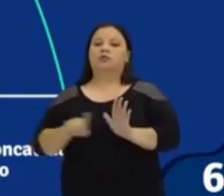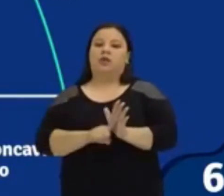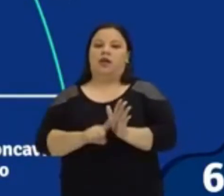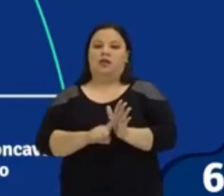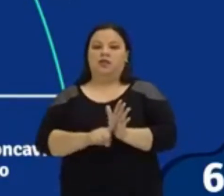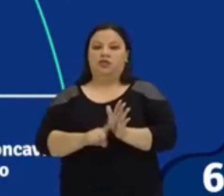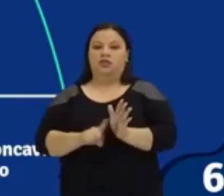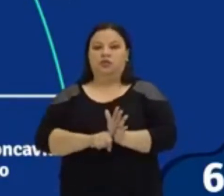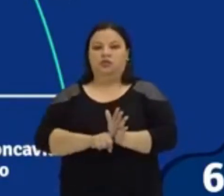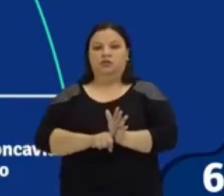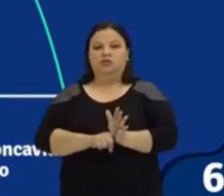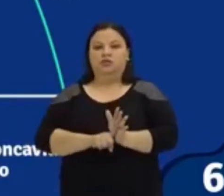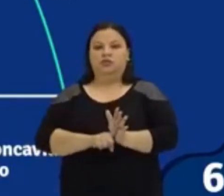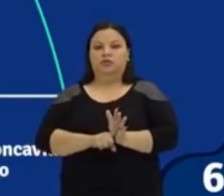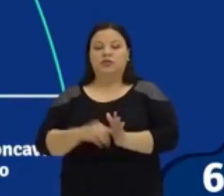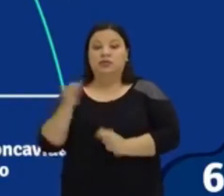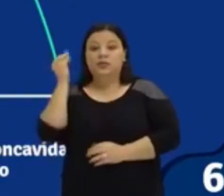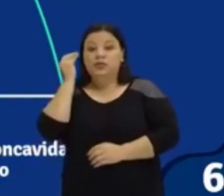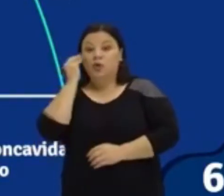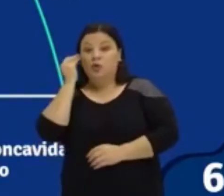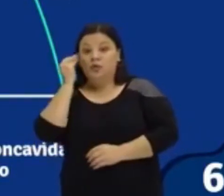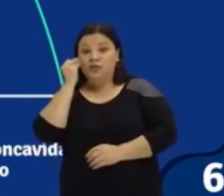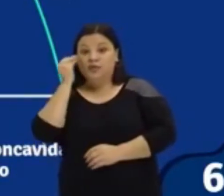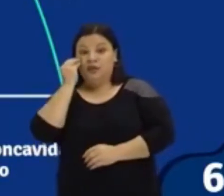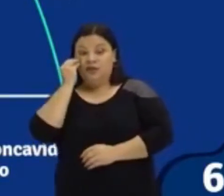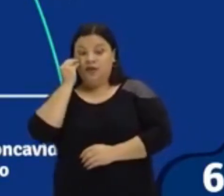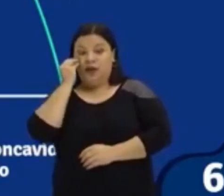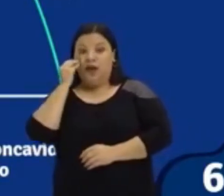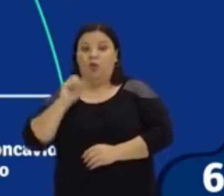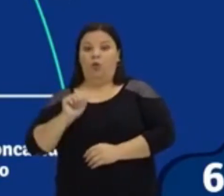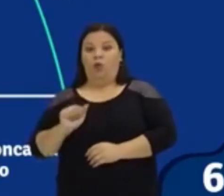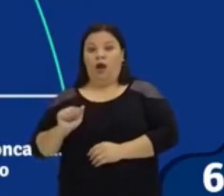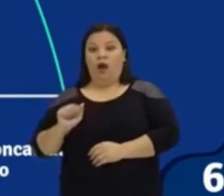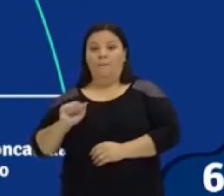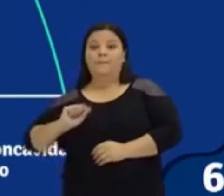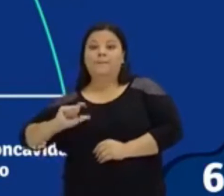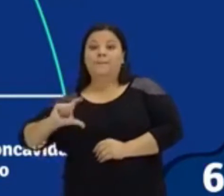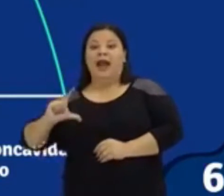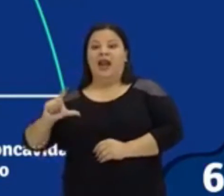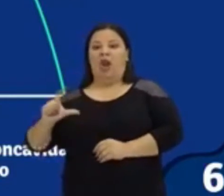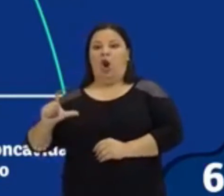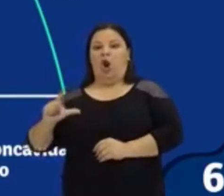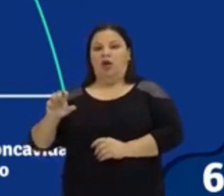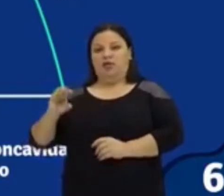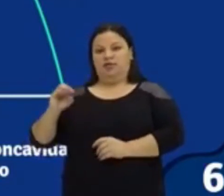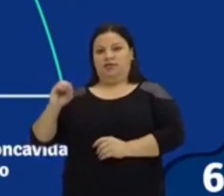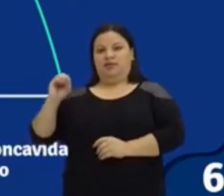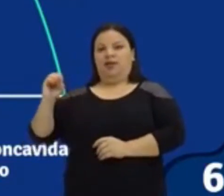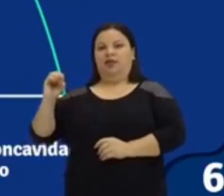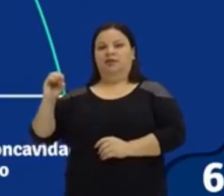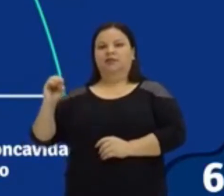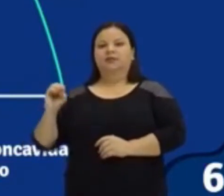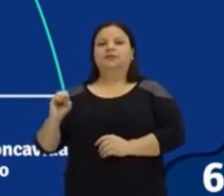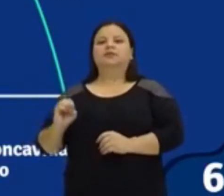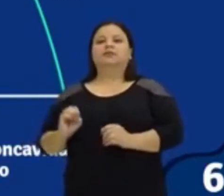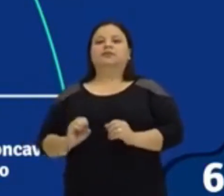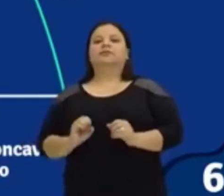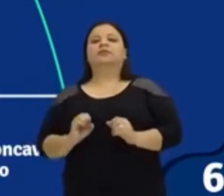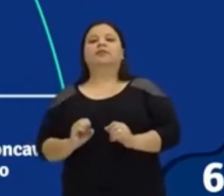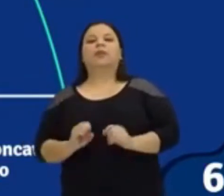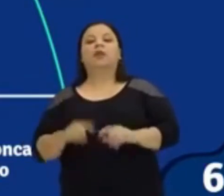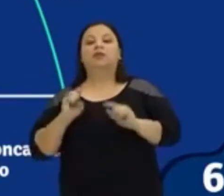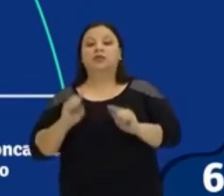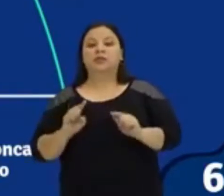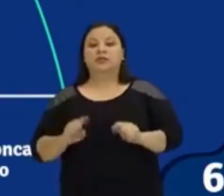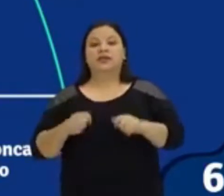Se esse coeficiente a, ele é maior que zero, ou seja, ele é positivo, então a concavidade da parábola